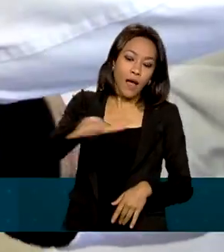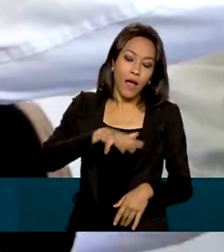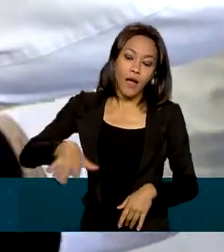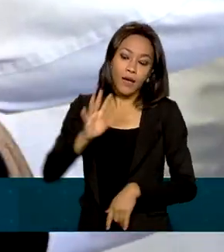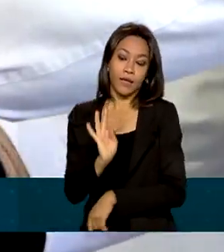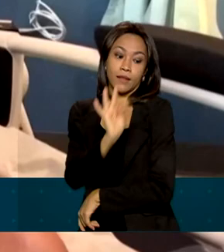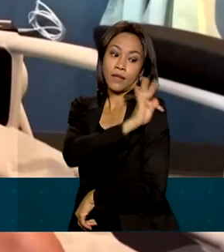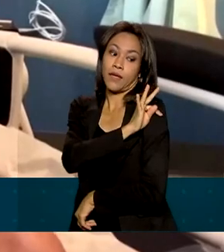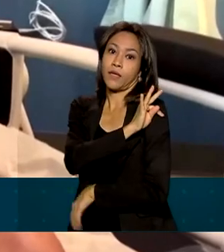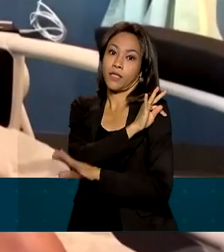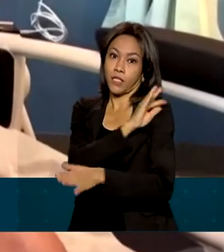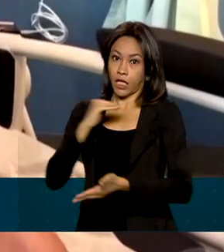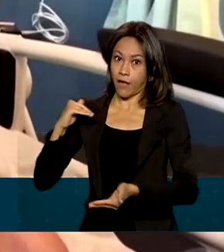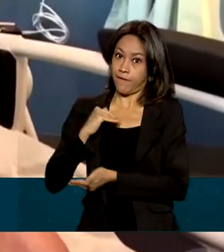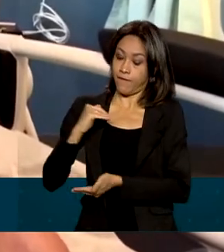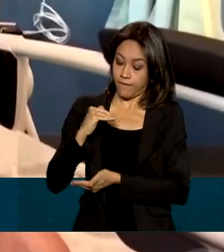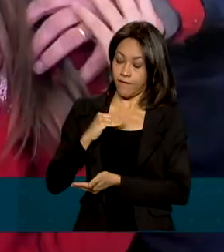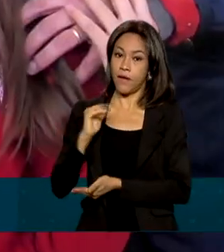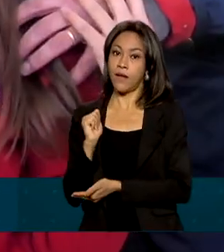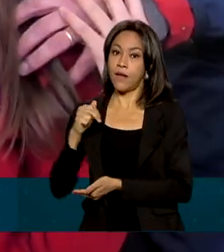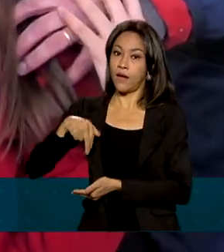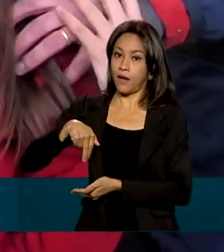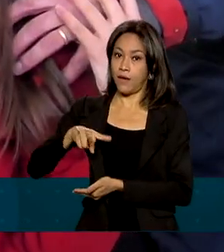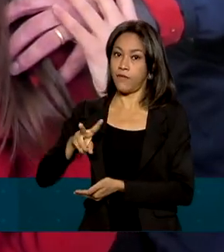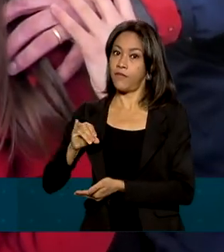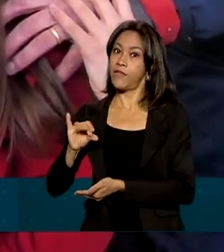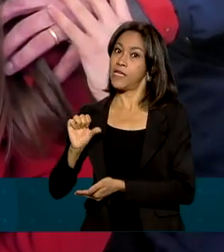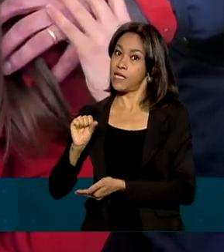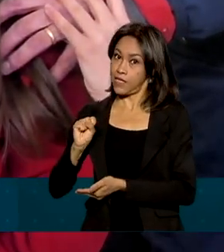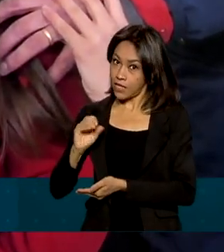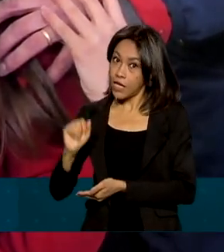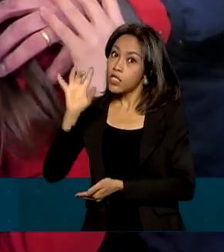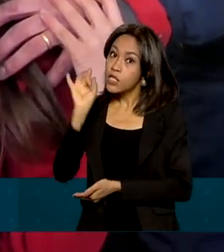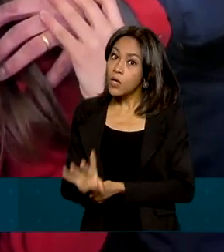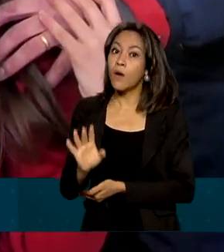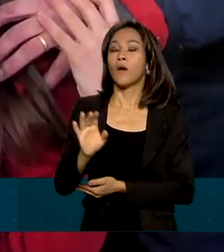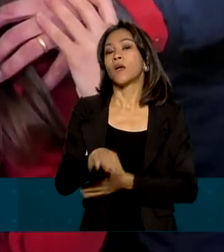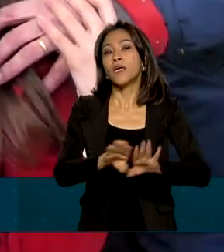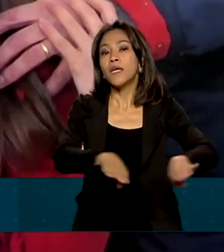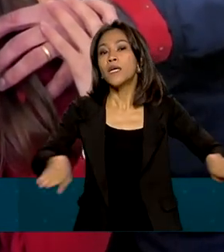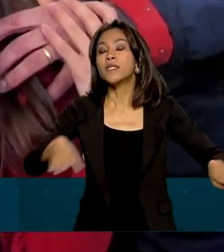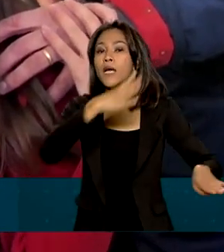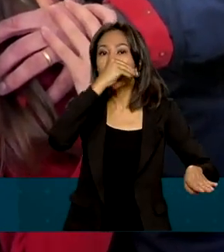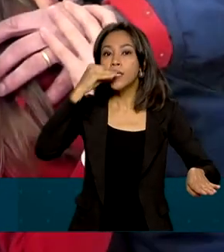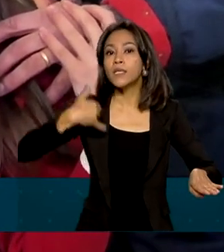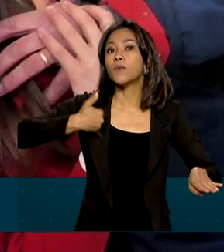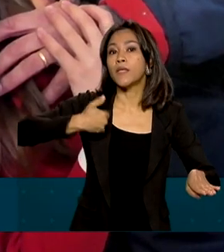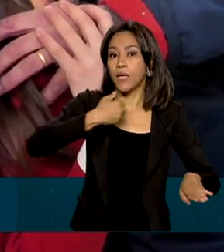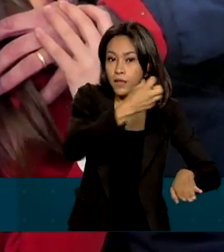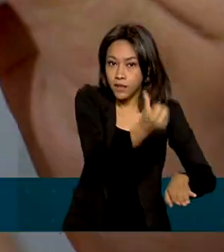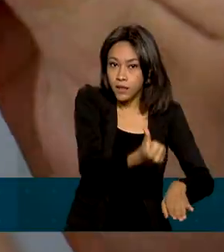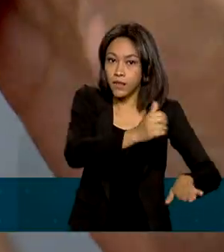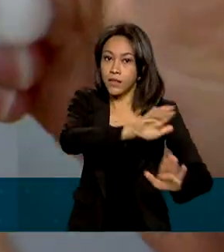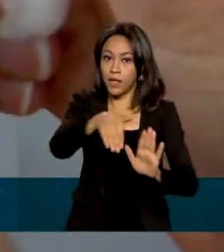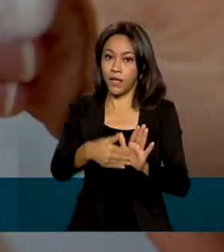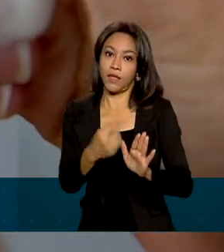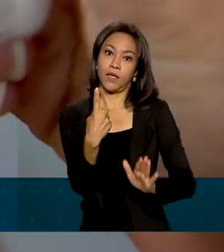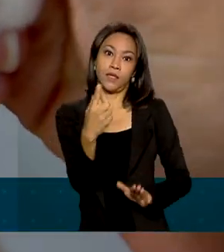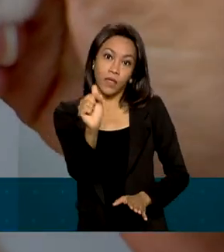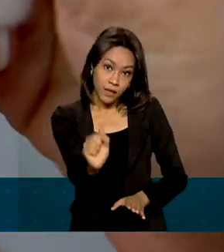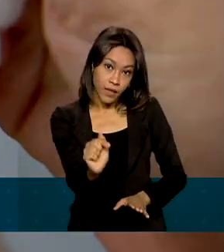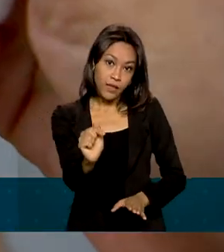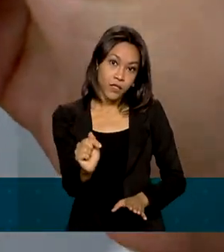da Anvisa defendeu a aplicação da vacina apenas em crianças e adolescentes de 6 a 17 anos.